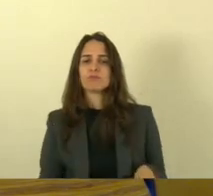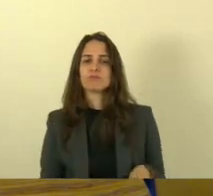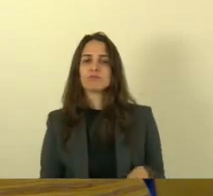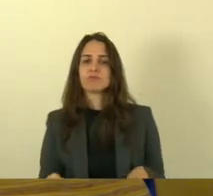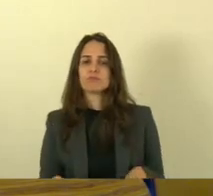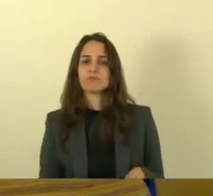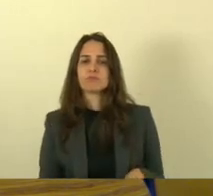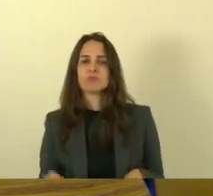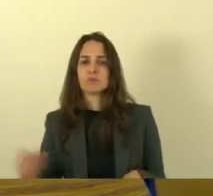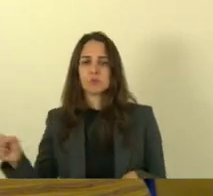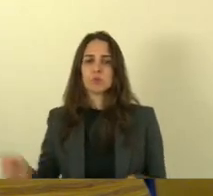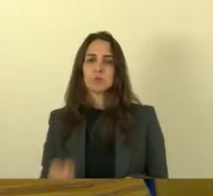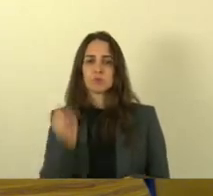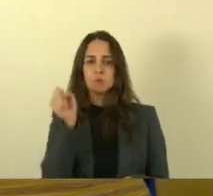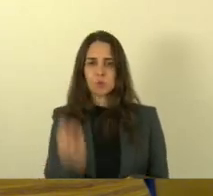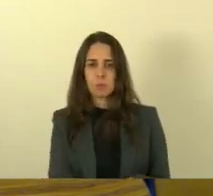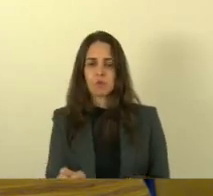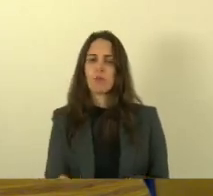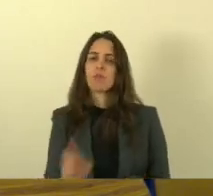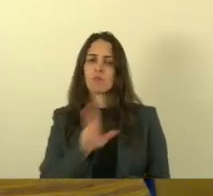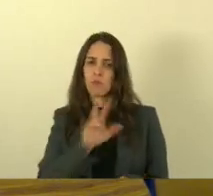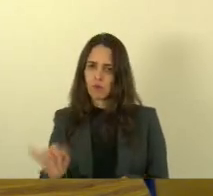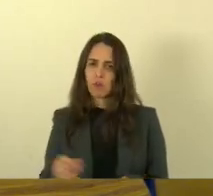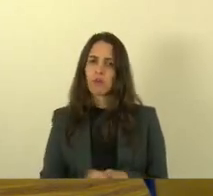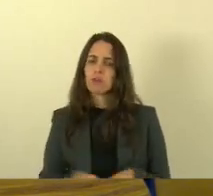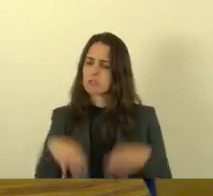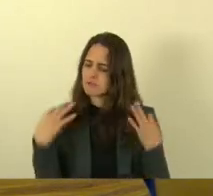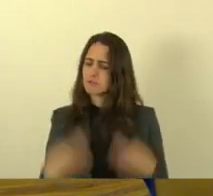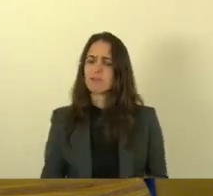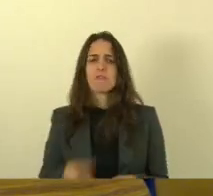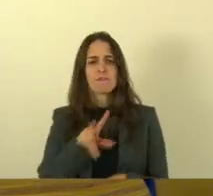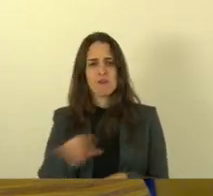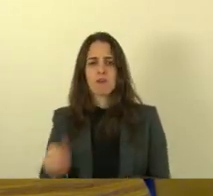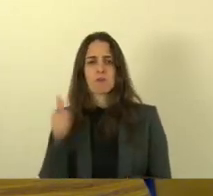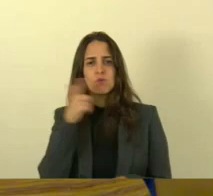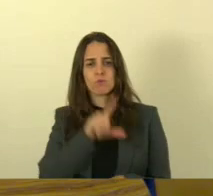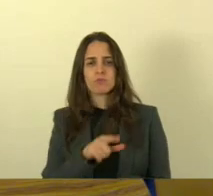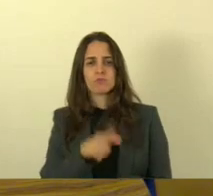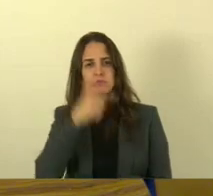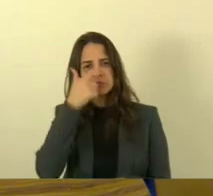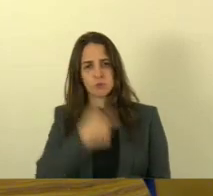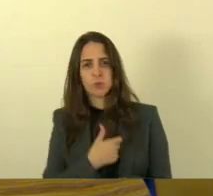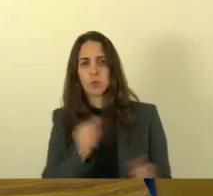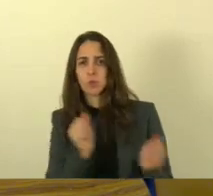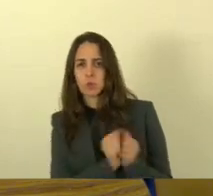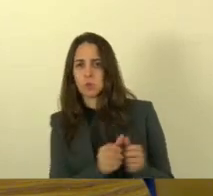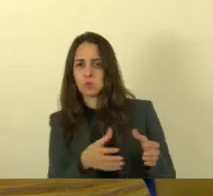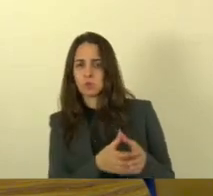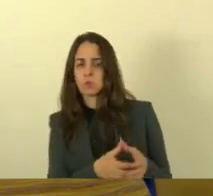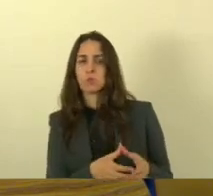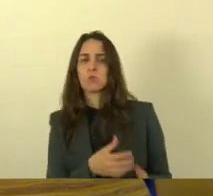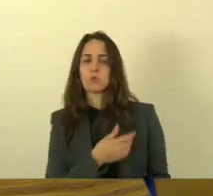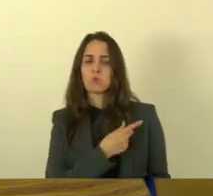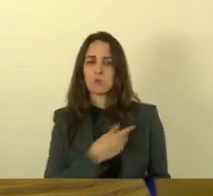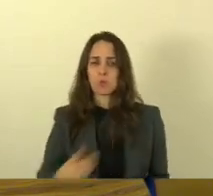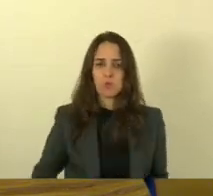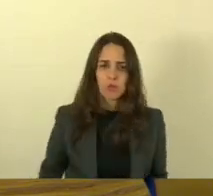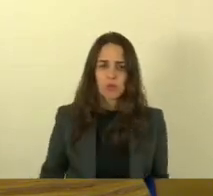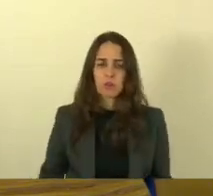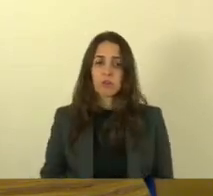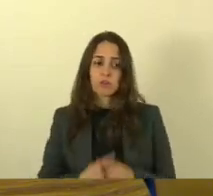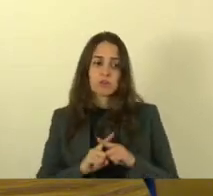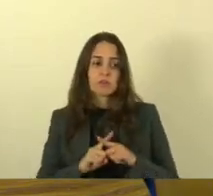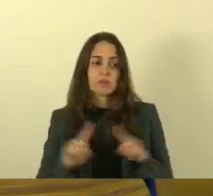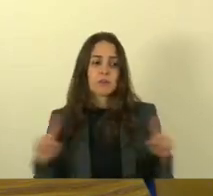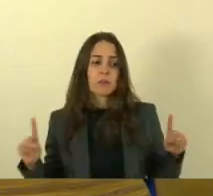ser nomeados e vão ser nomeados pode ter certeza eu sou da base do governo mas eu não vou